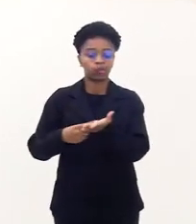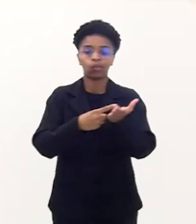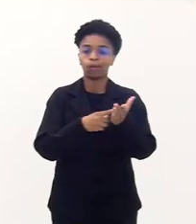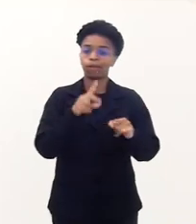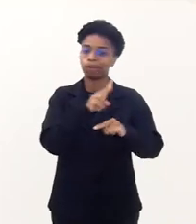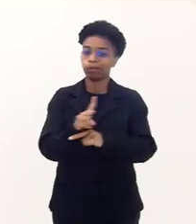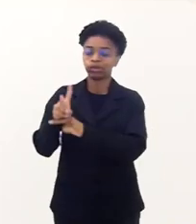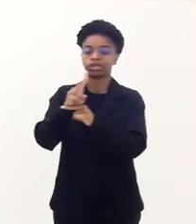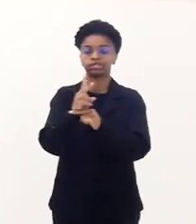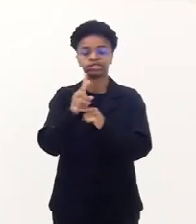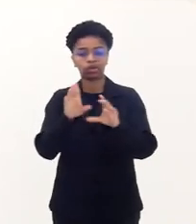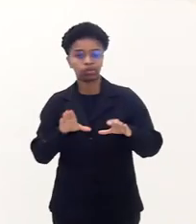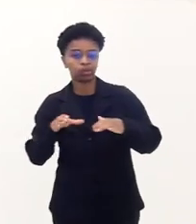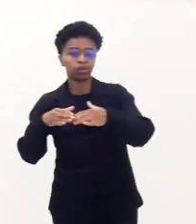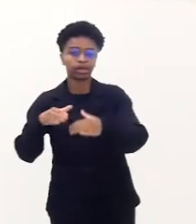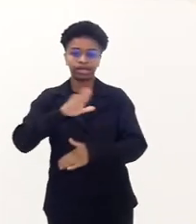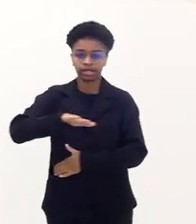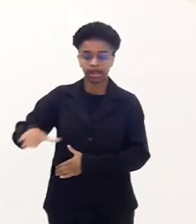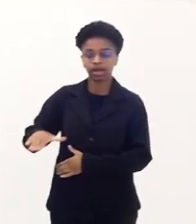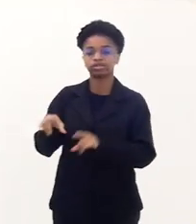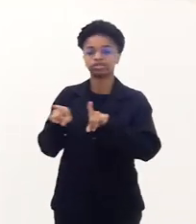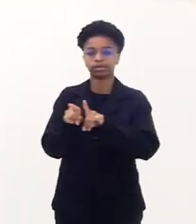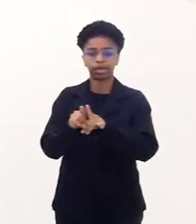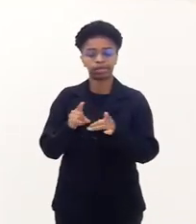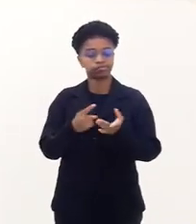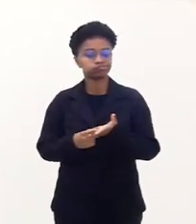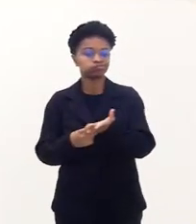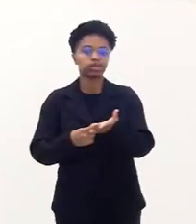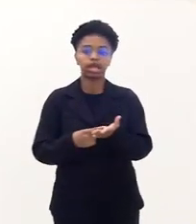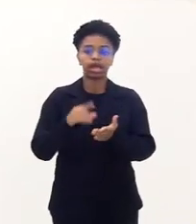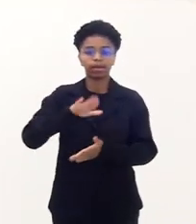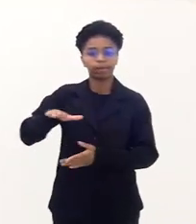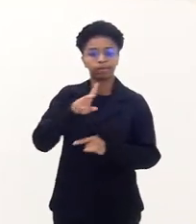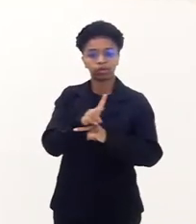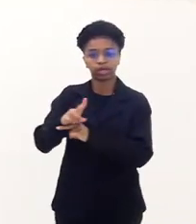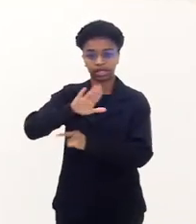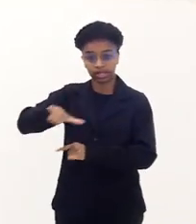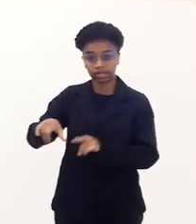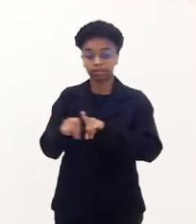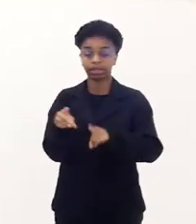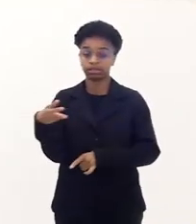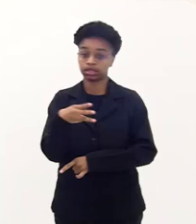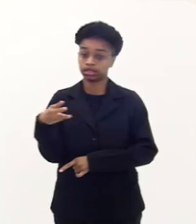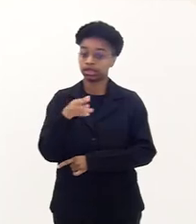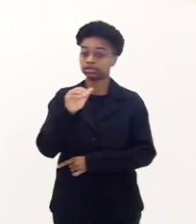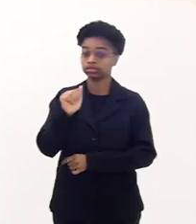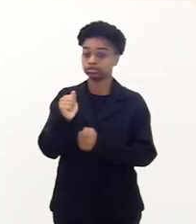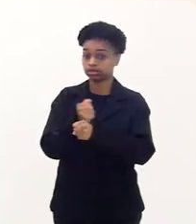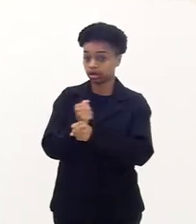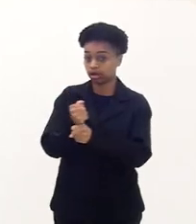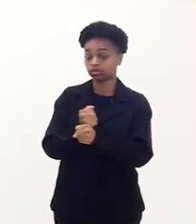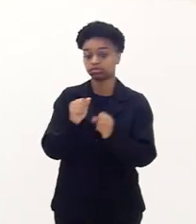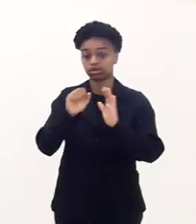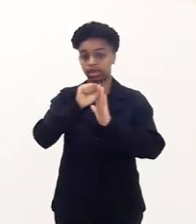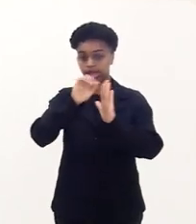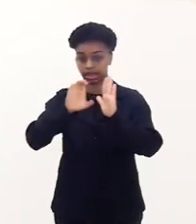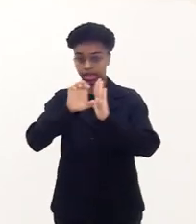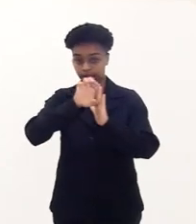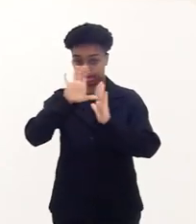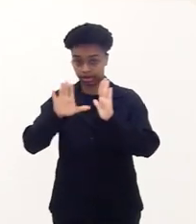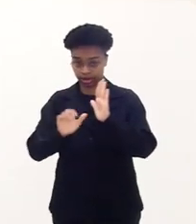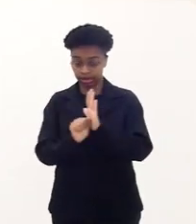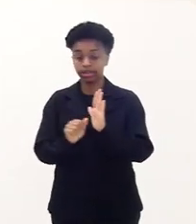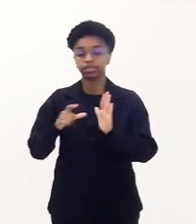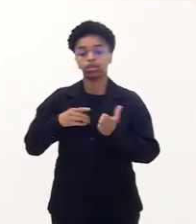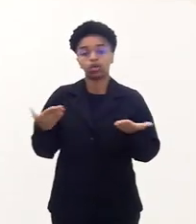da proteção integral, a convenção internacional da criança e os 33 anos do Estatuto da Criança e do Adolescente. Nós temos